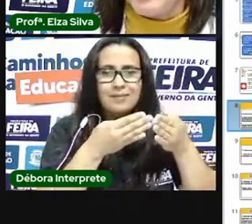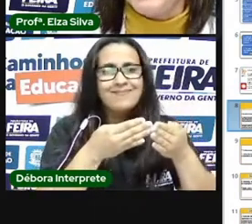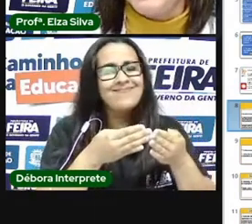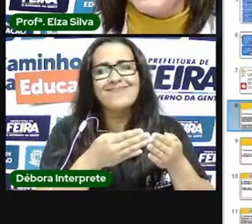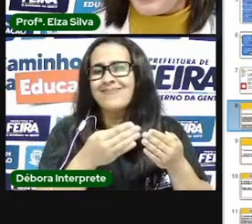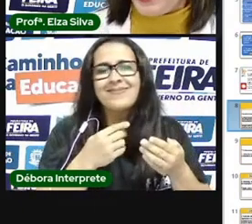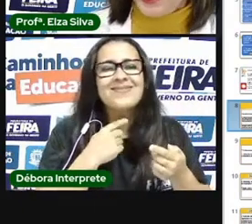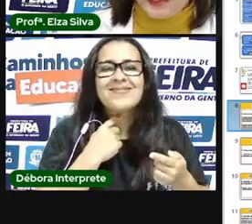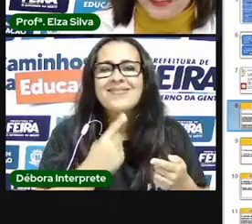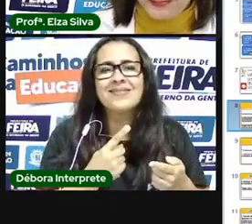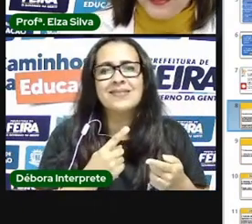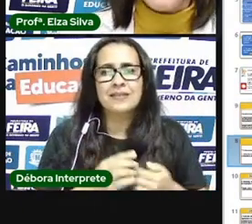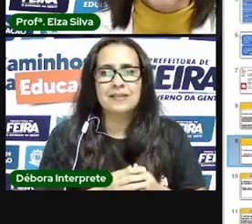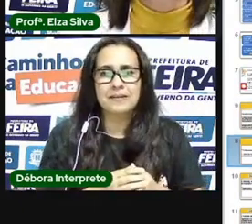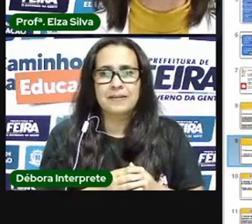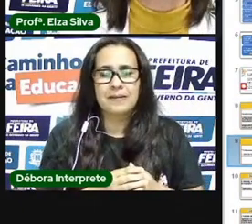entendido?